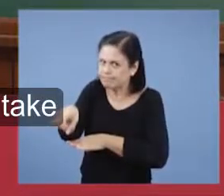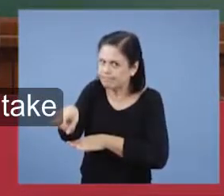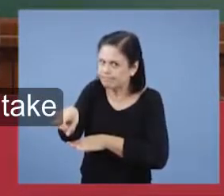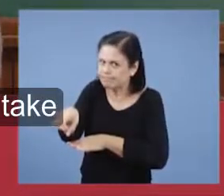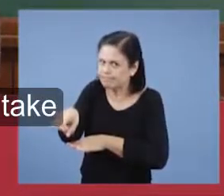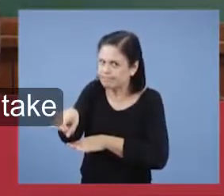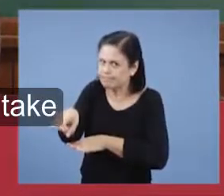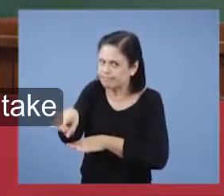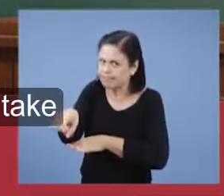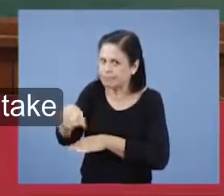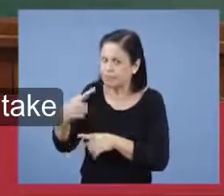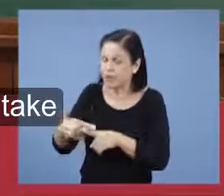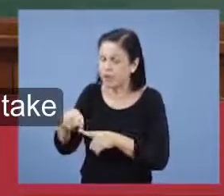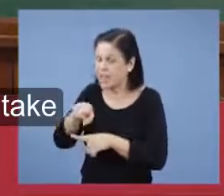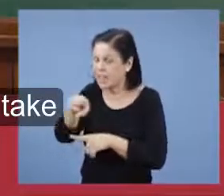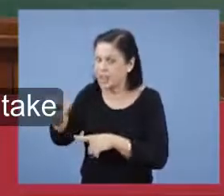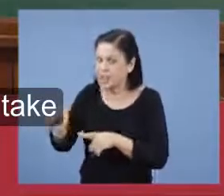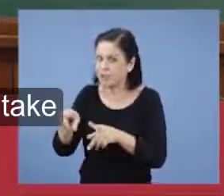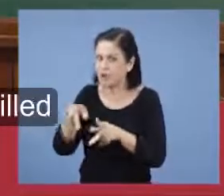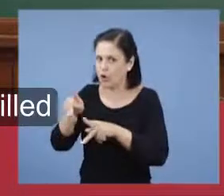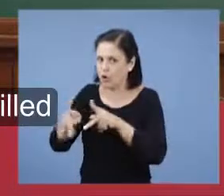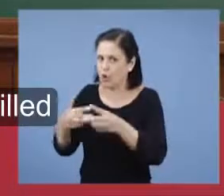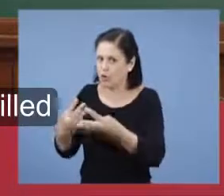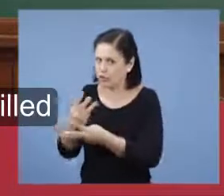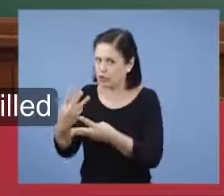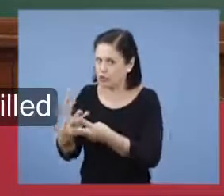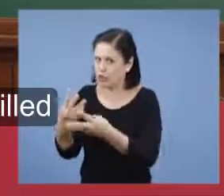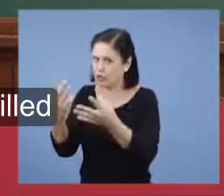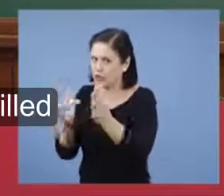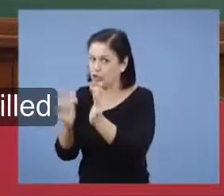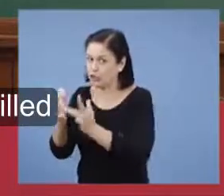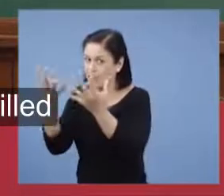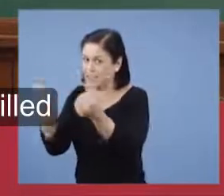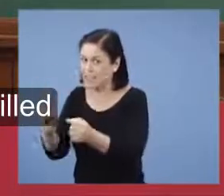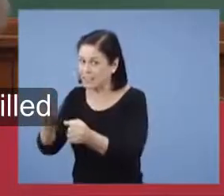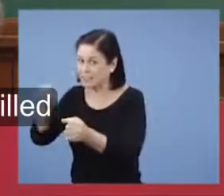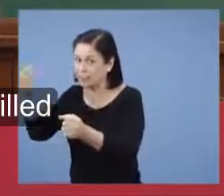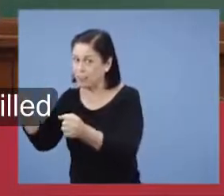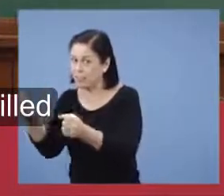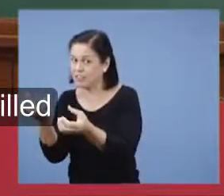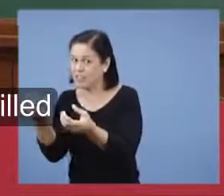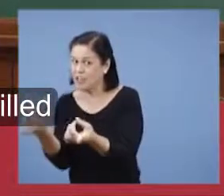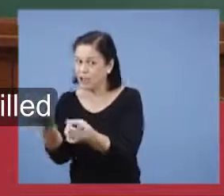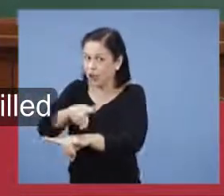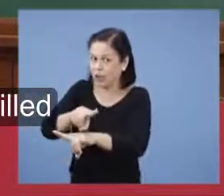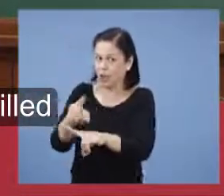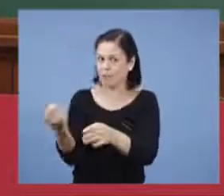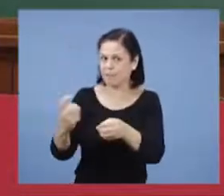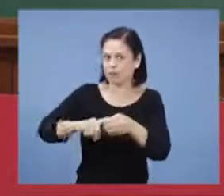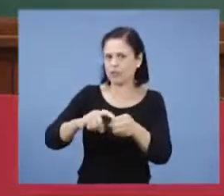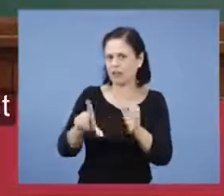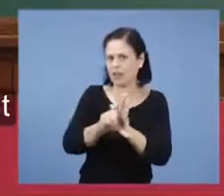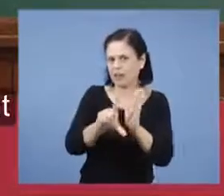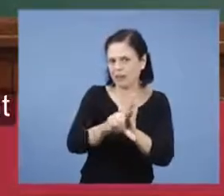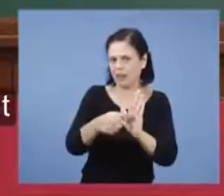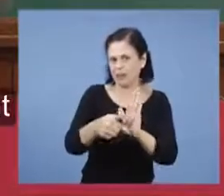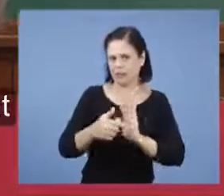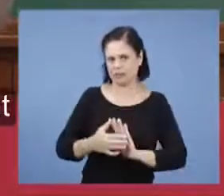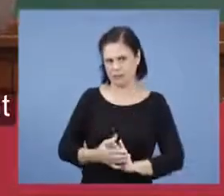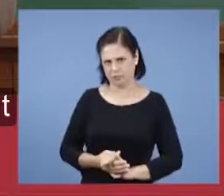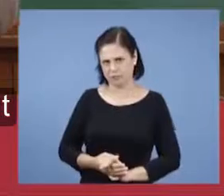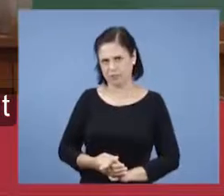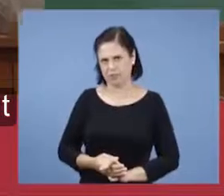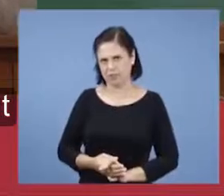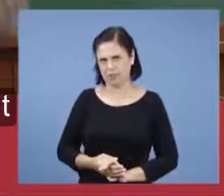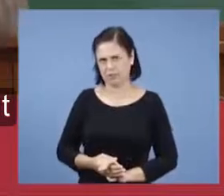Que se reúne. Para tirar os... Eles não disseram que Jesus não havia sido morto, não. Mas a